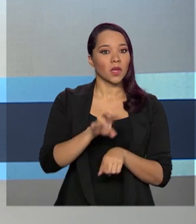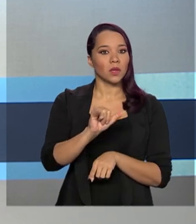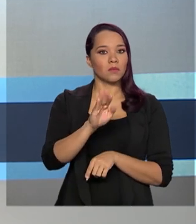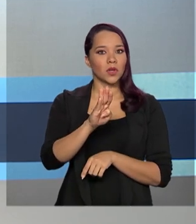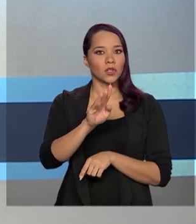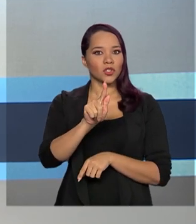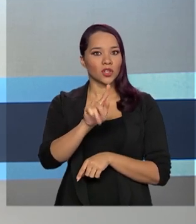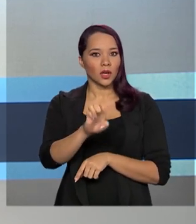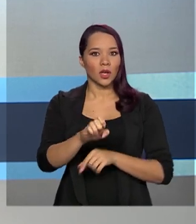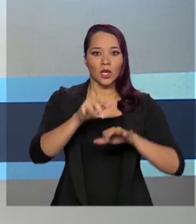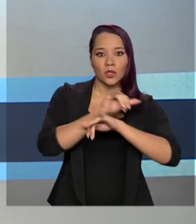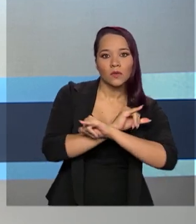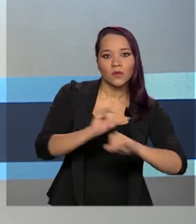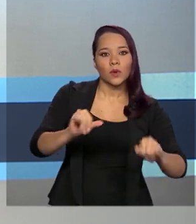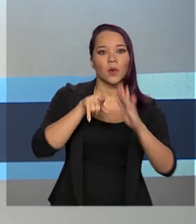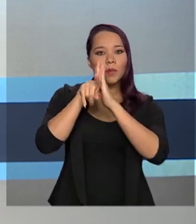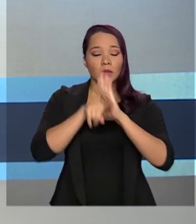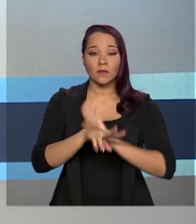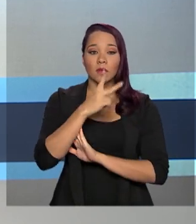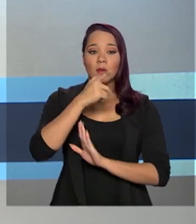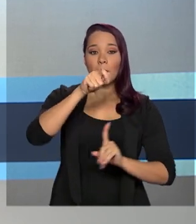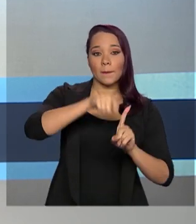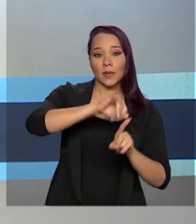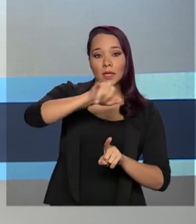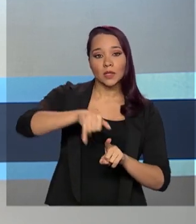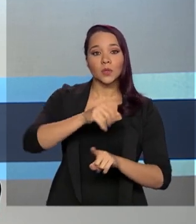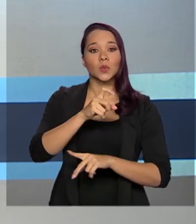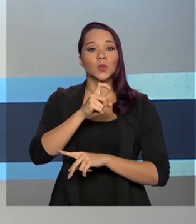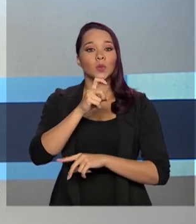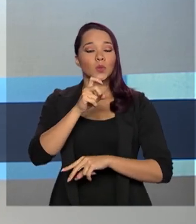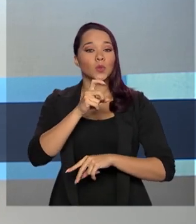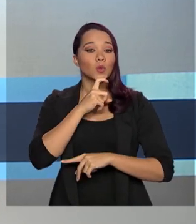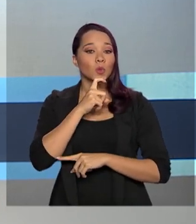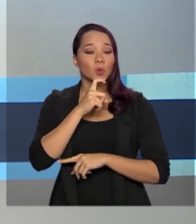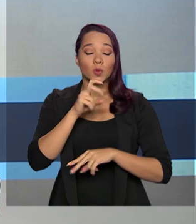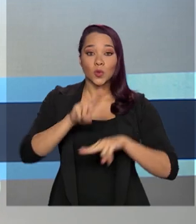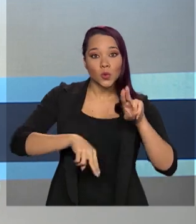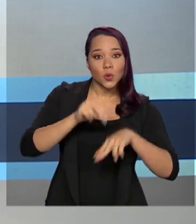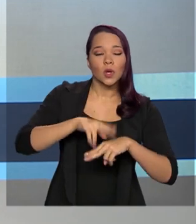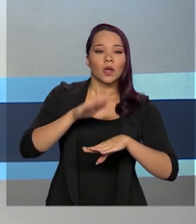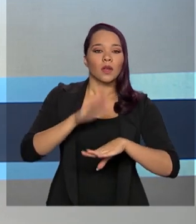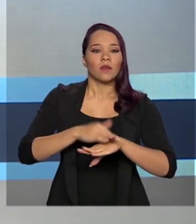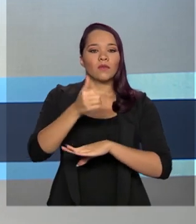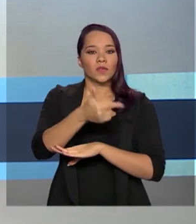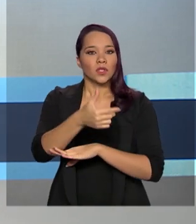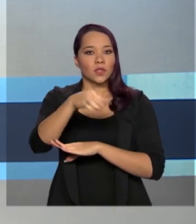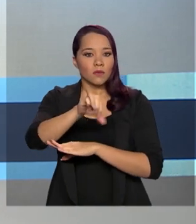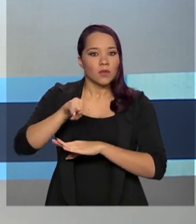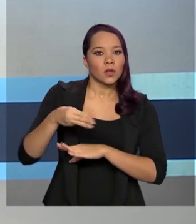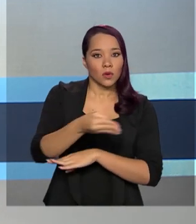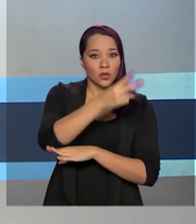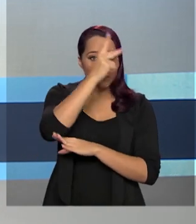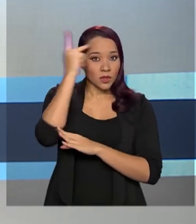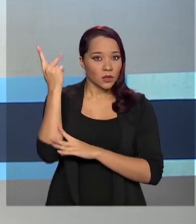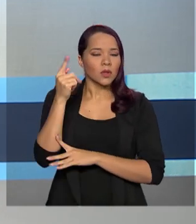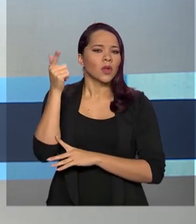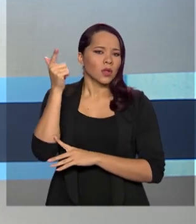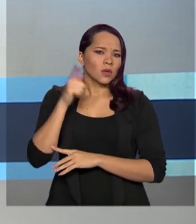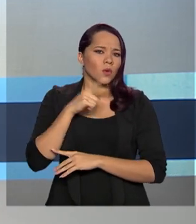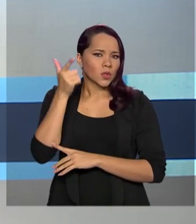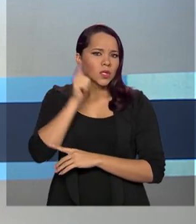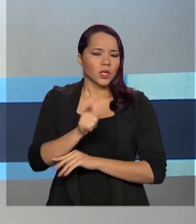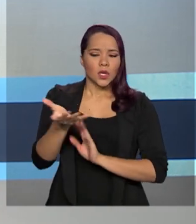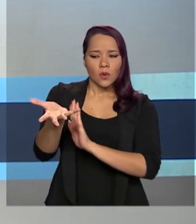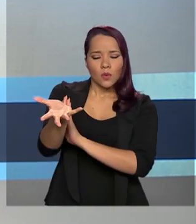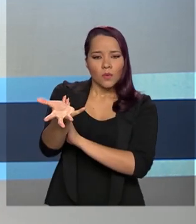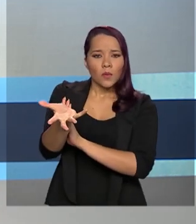divulgou uma pesquisa que revela que em junho, mais de 29 milhões de domicílios receberam algum auxílio relacionado à